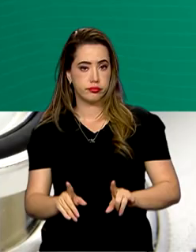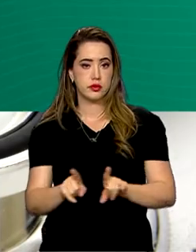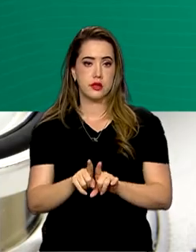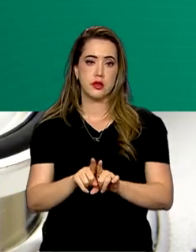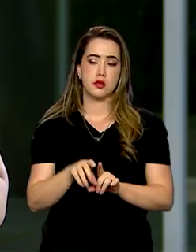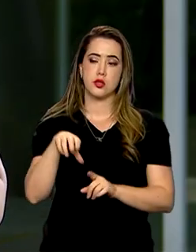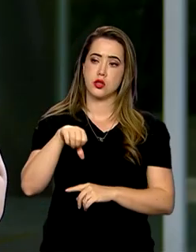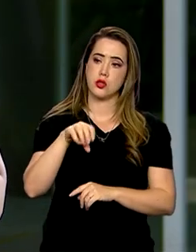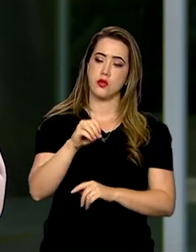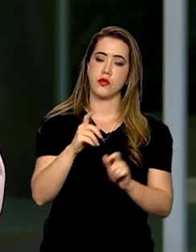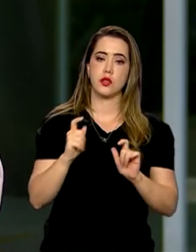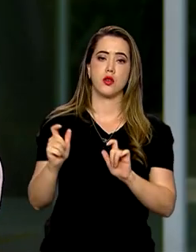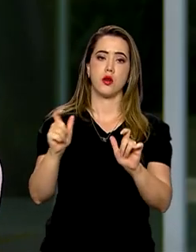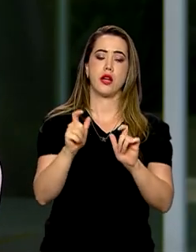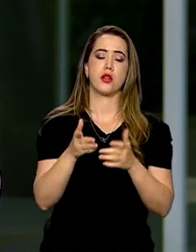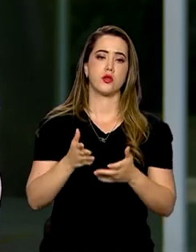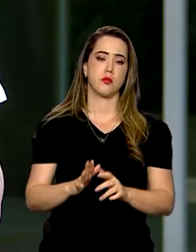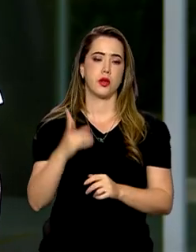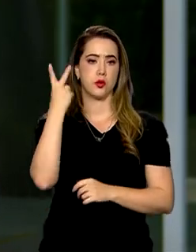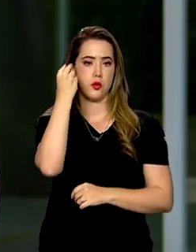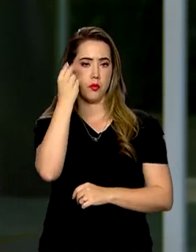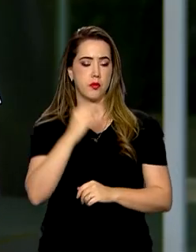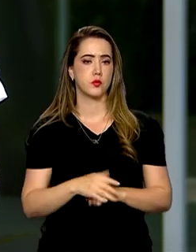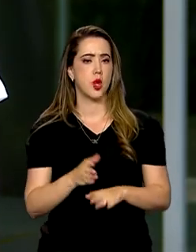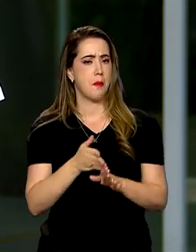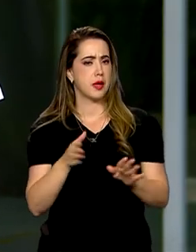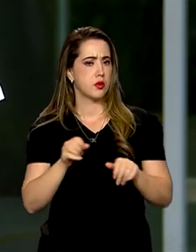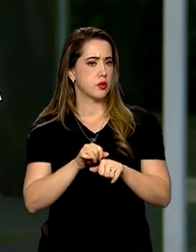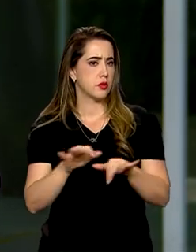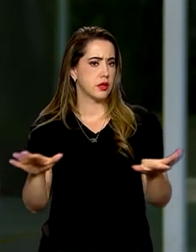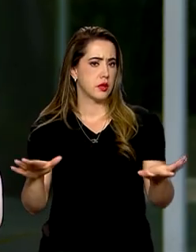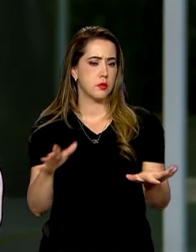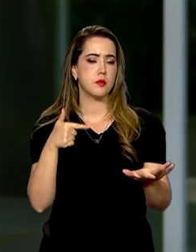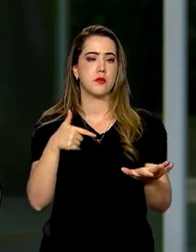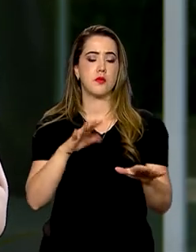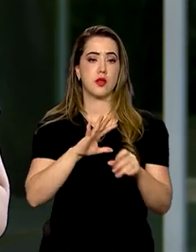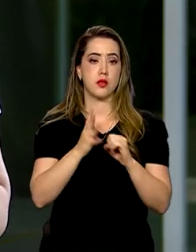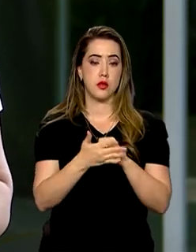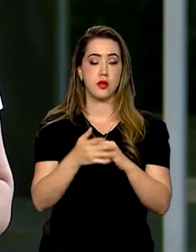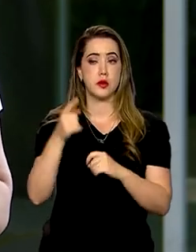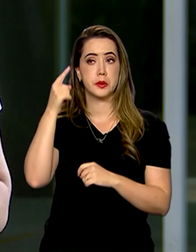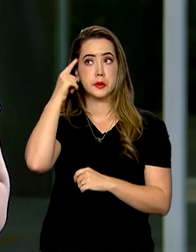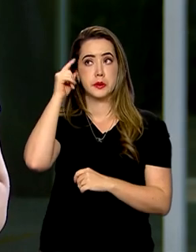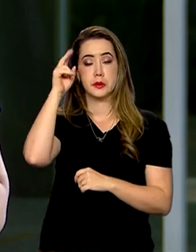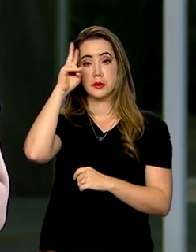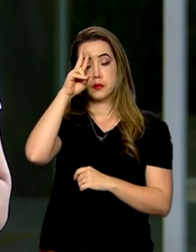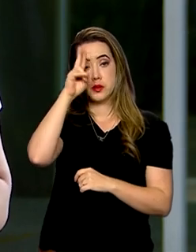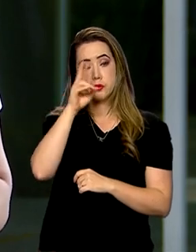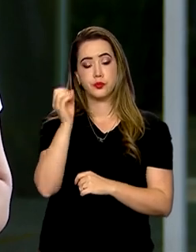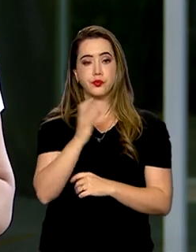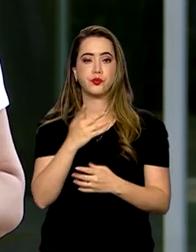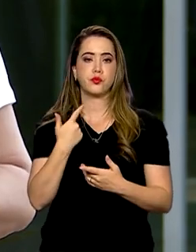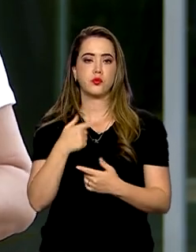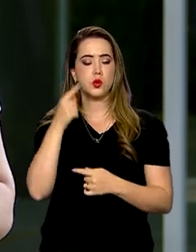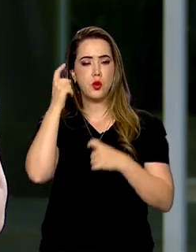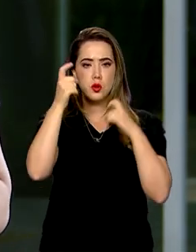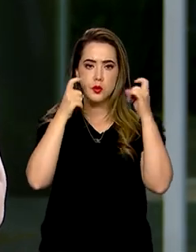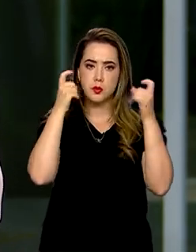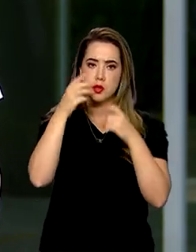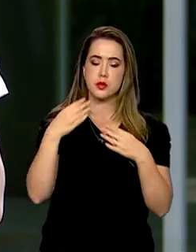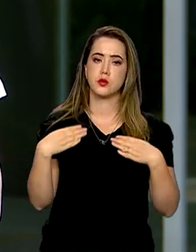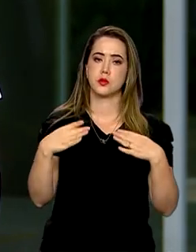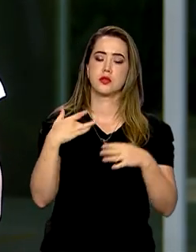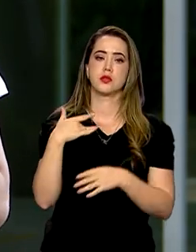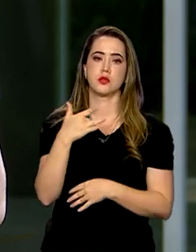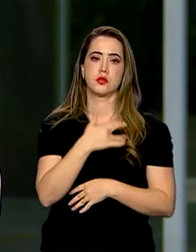parto normal. Com a pandemia da Covid-19 ainda fresca na memória dos brasileiros, uma das preocupações do Ministério da Saúde